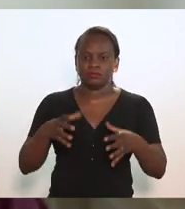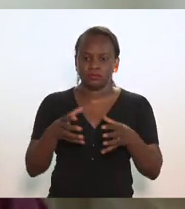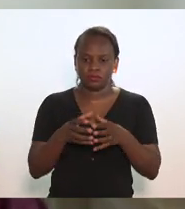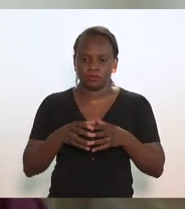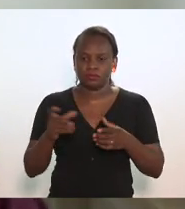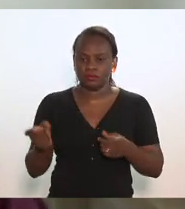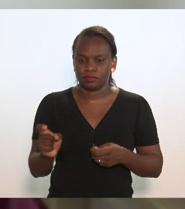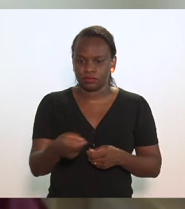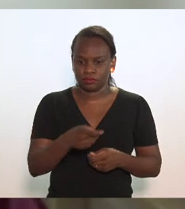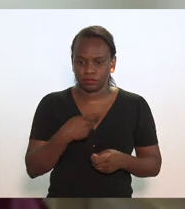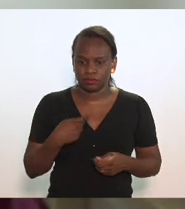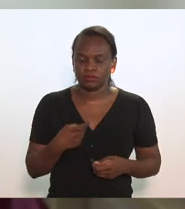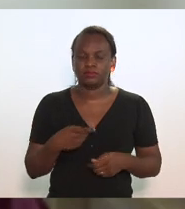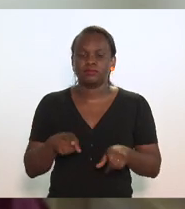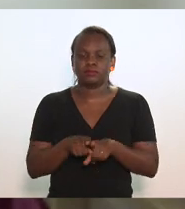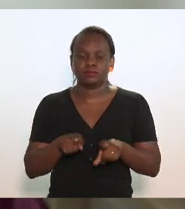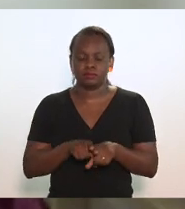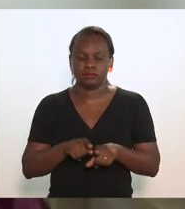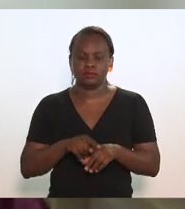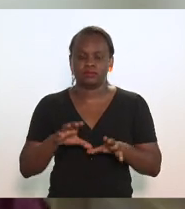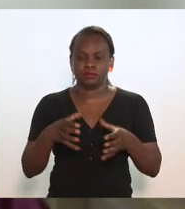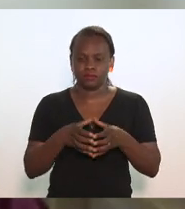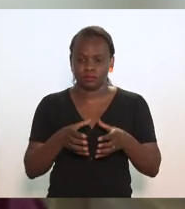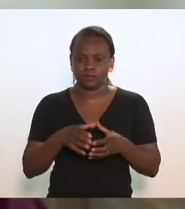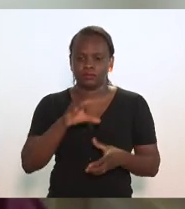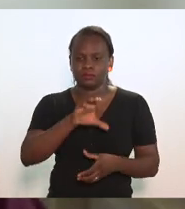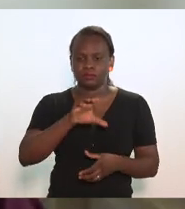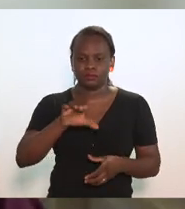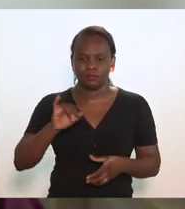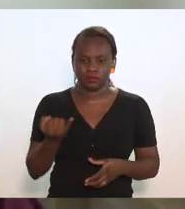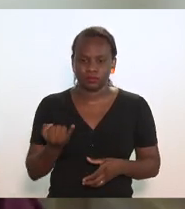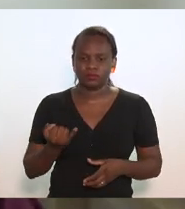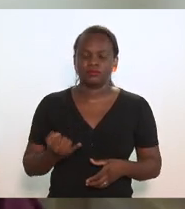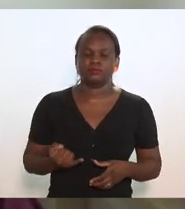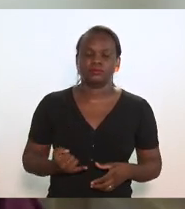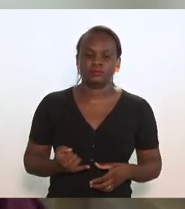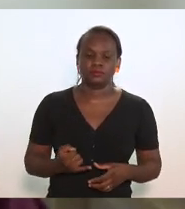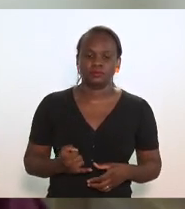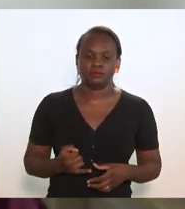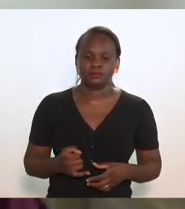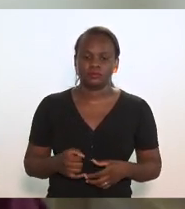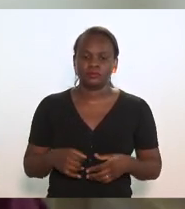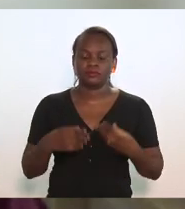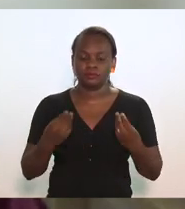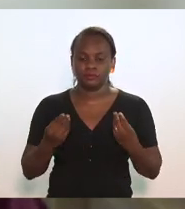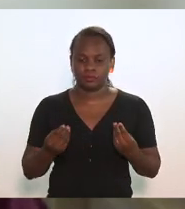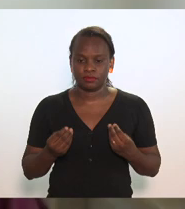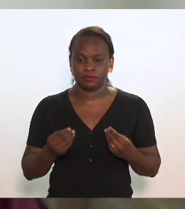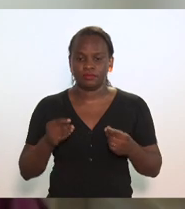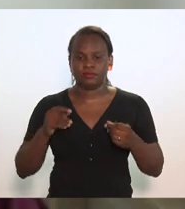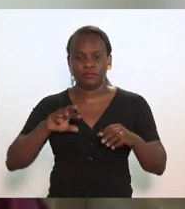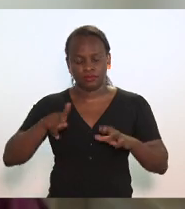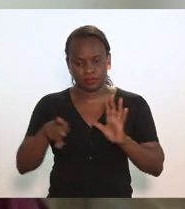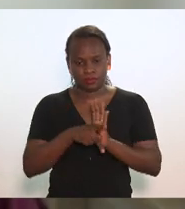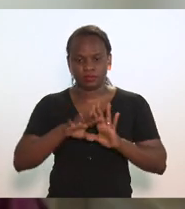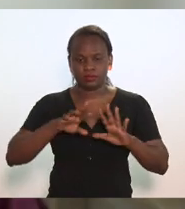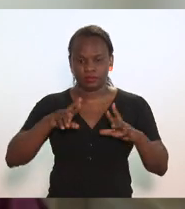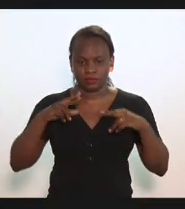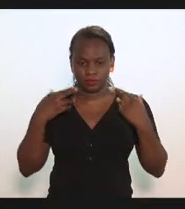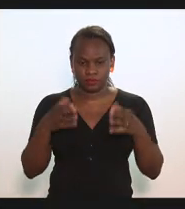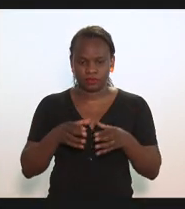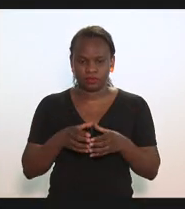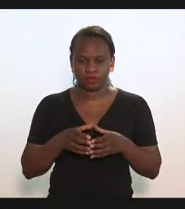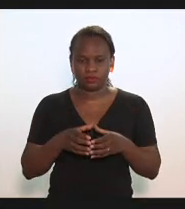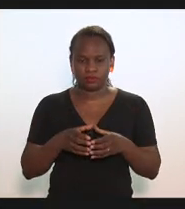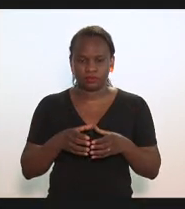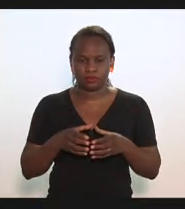Tributação e da Comissão de Constituição e Justiça para fazerem parte... Tem um